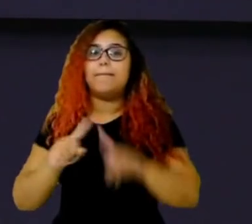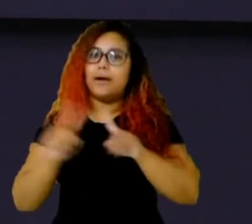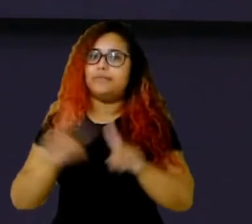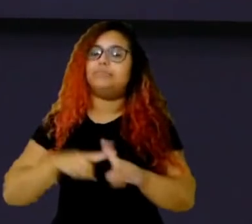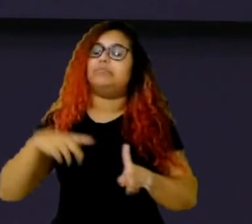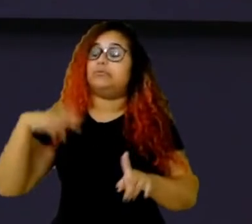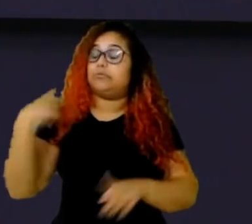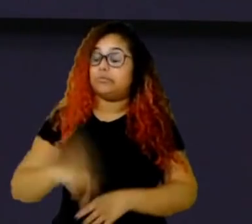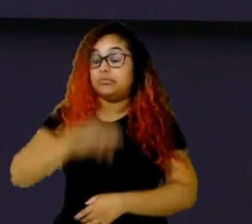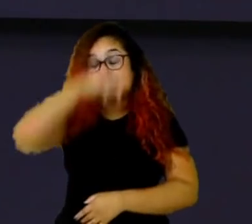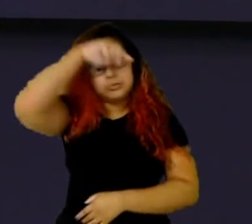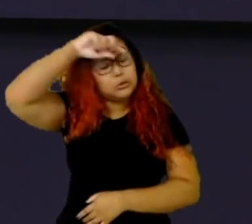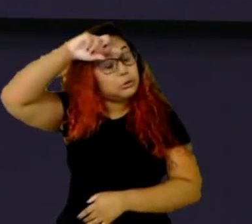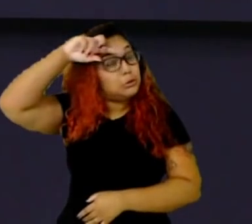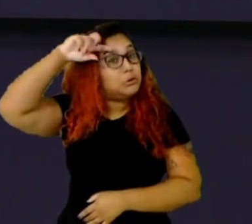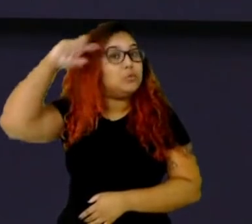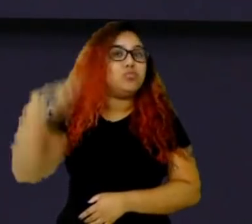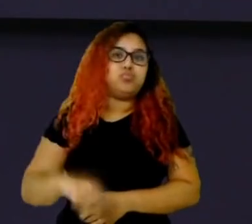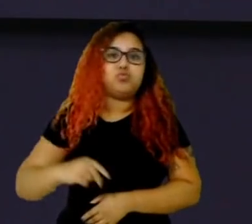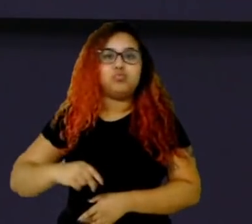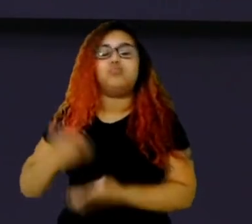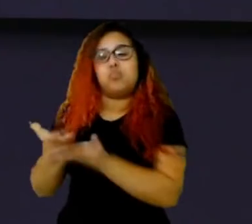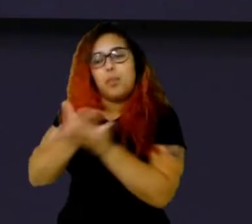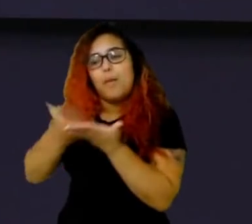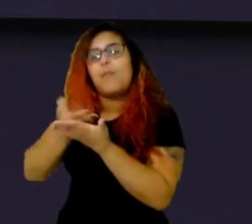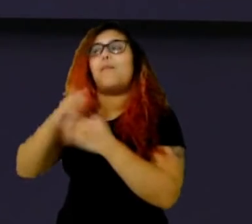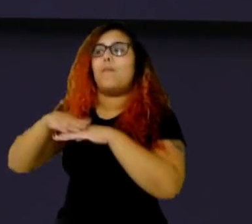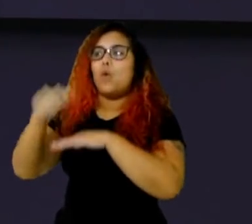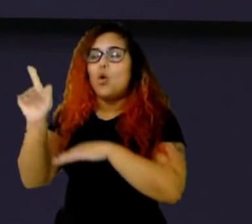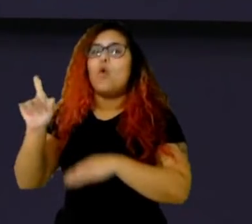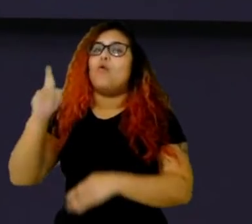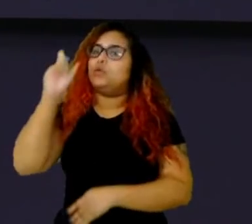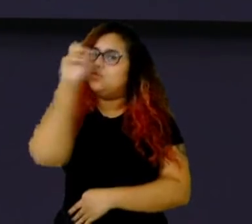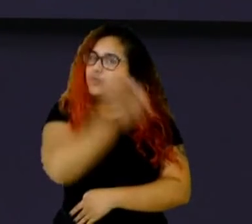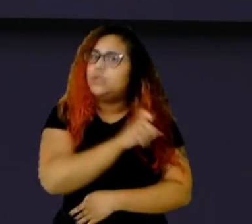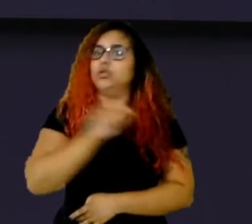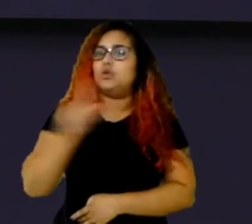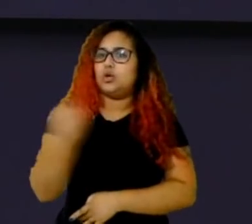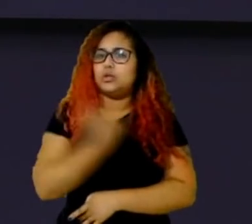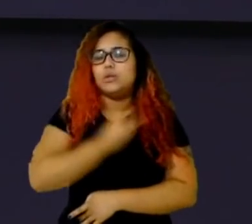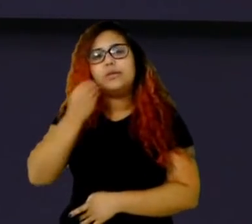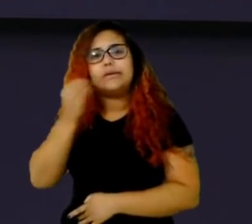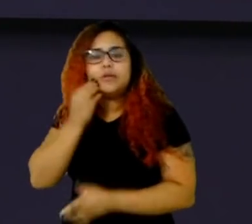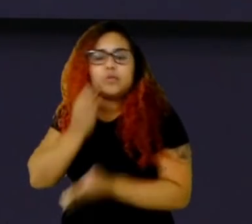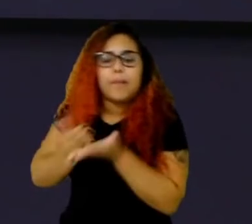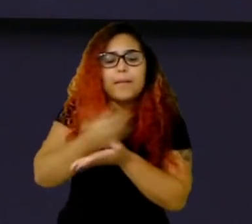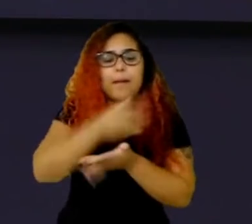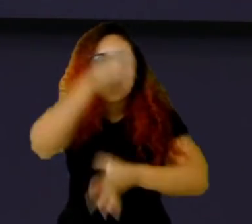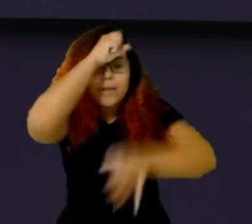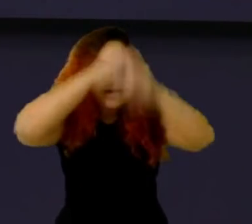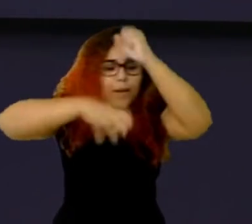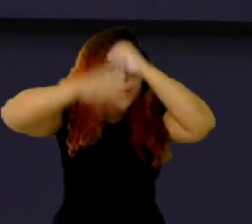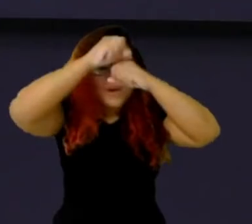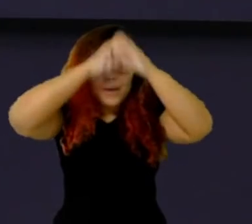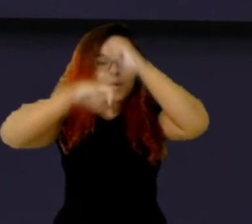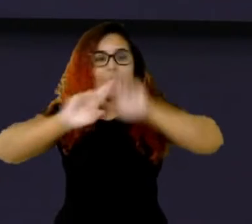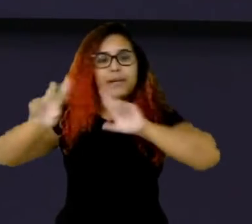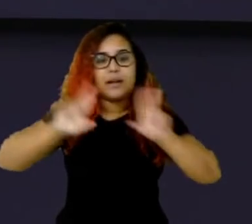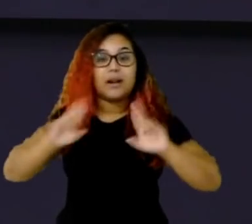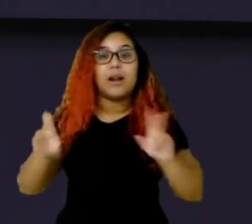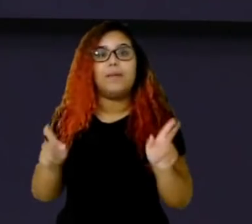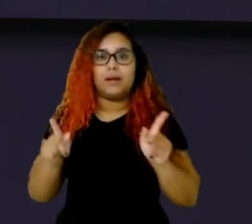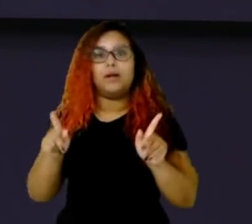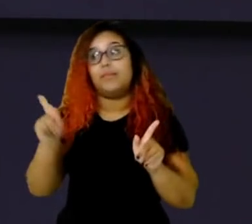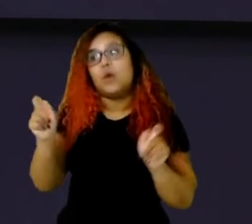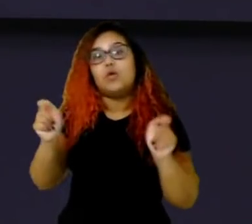ainda tá tentando absorver semana a semana o que que significa ir bem lá fora, o que que significa representar bem, né, mas antes a gente precisa